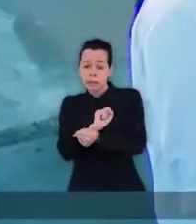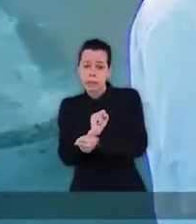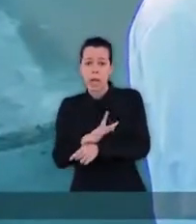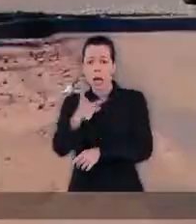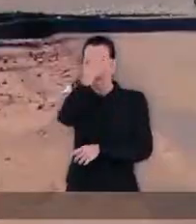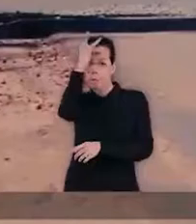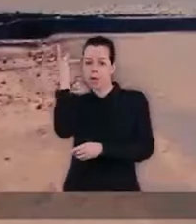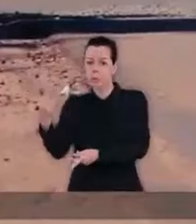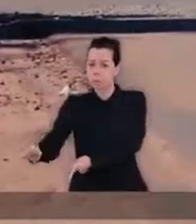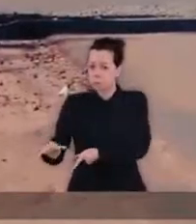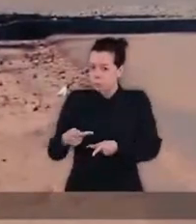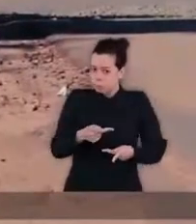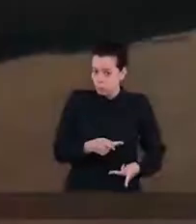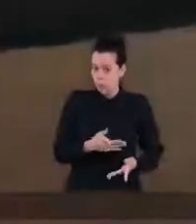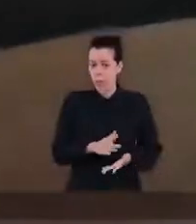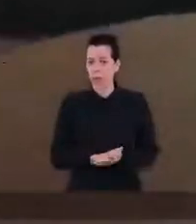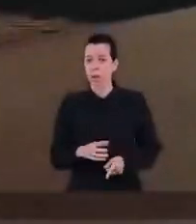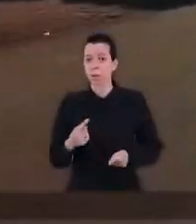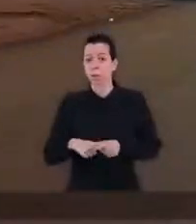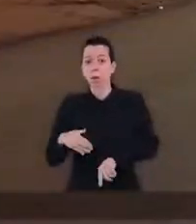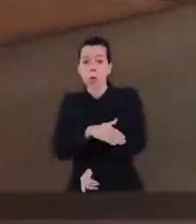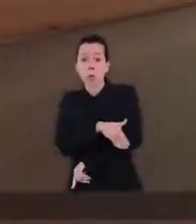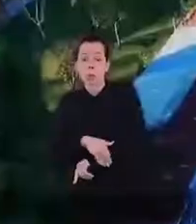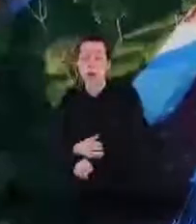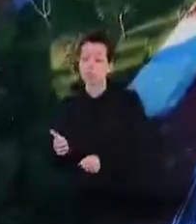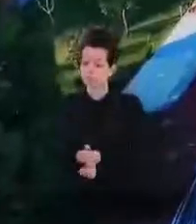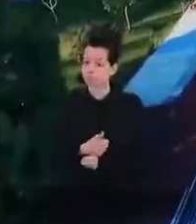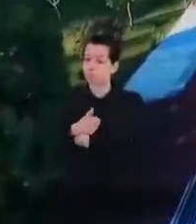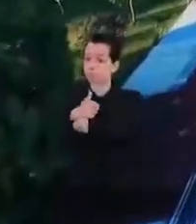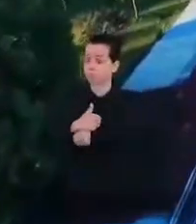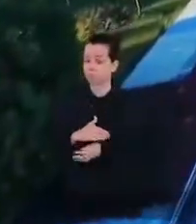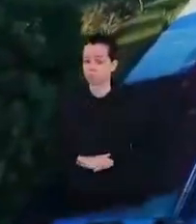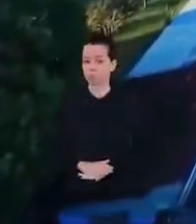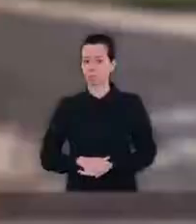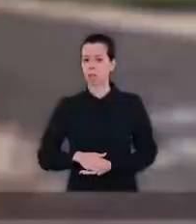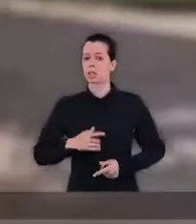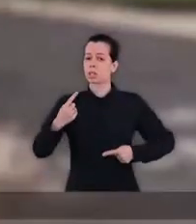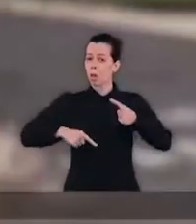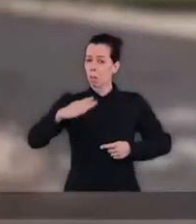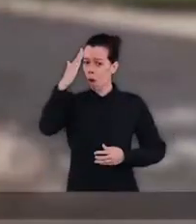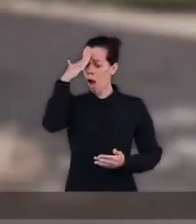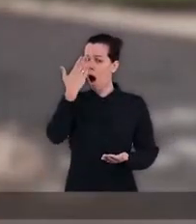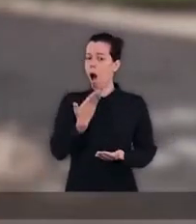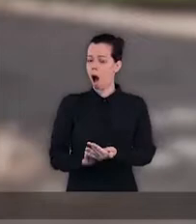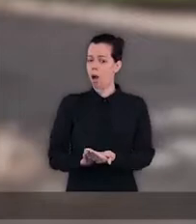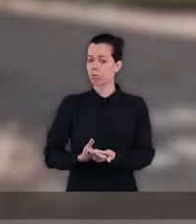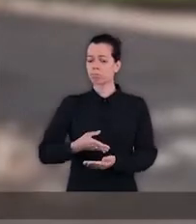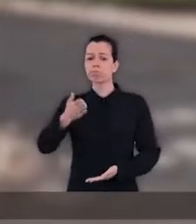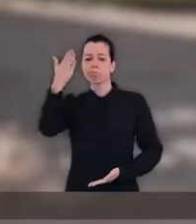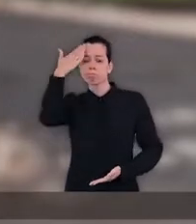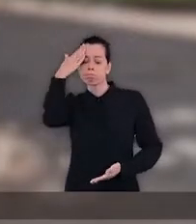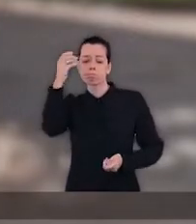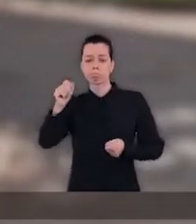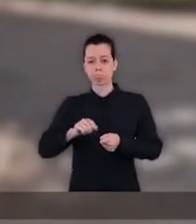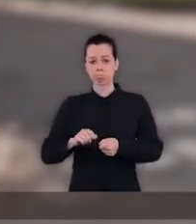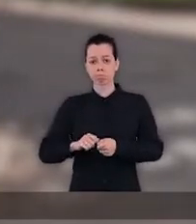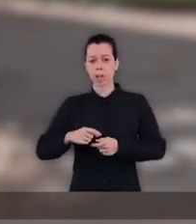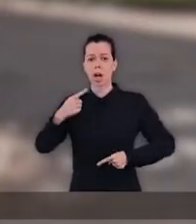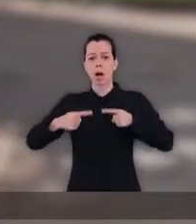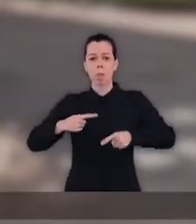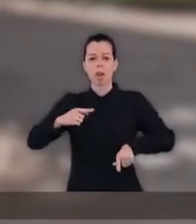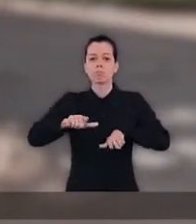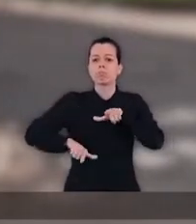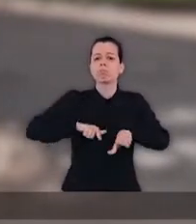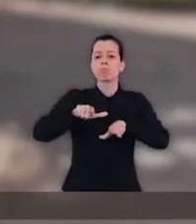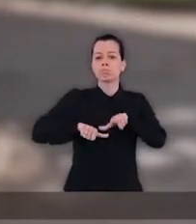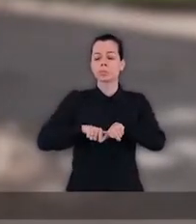carros, de pessoas que estão vindo mais para cá devido a esse asfalto de qualidade. Essa é a política na qual eu acredito e sei fazer.